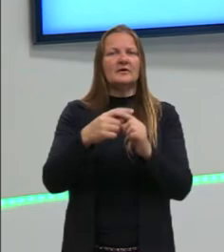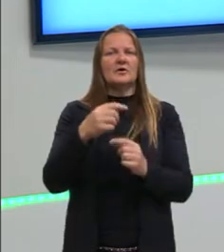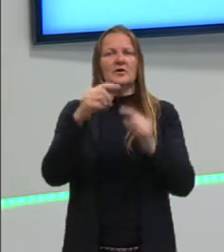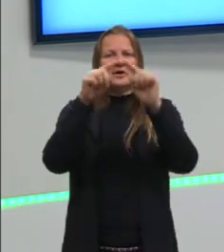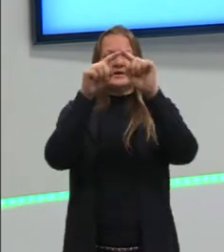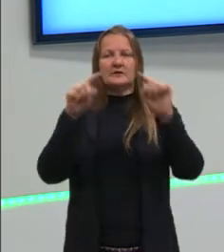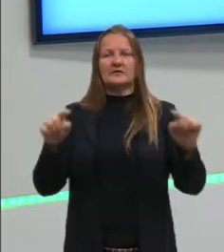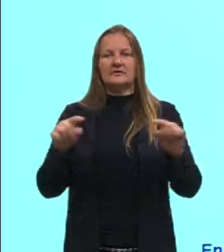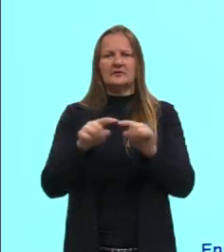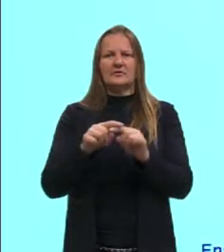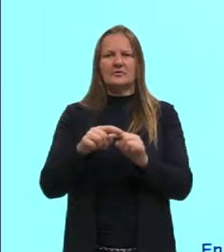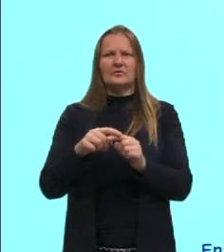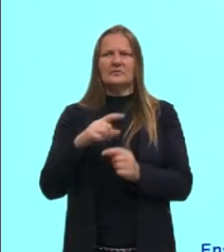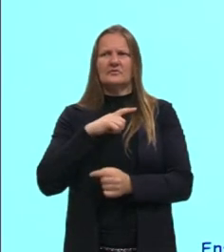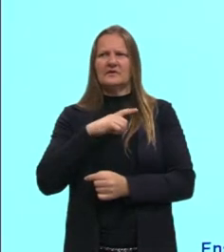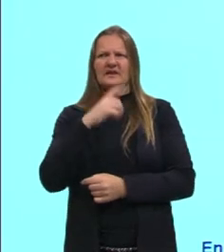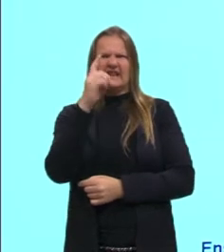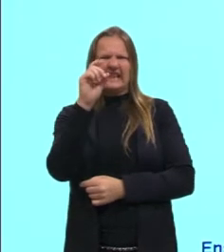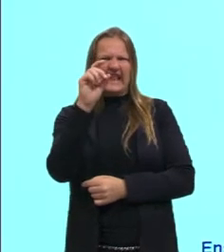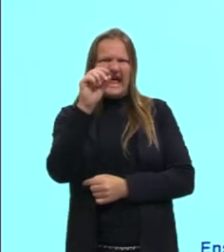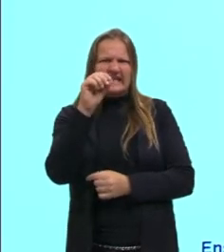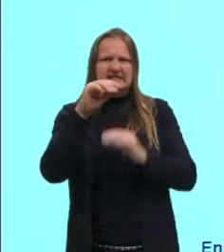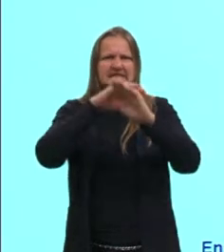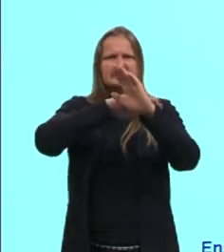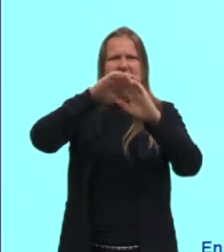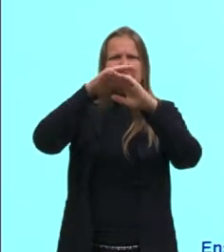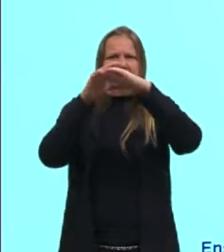triângulo não possui, então, dez lados. Possui somente três.